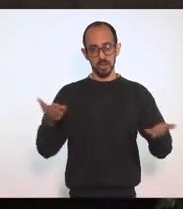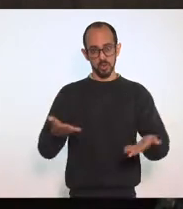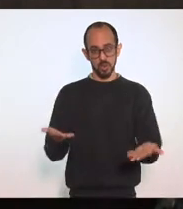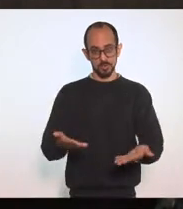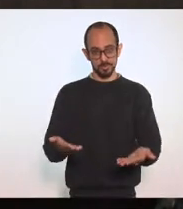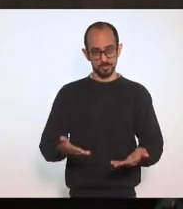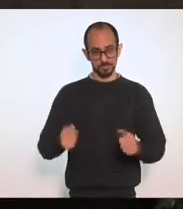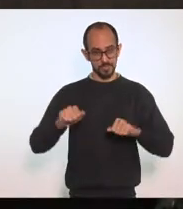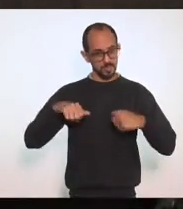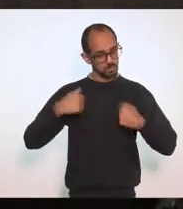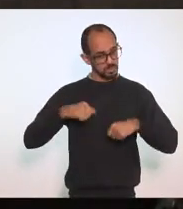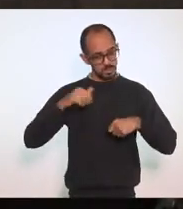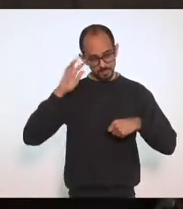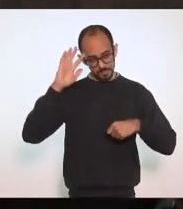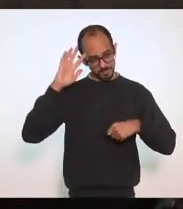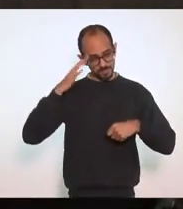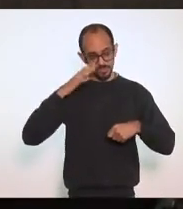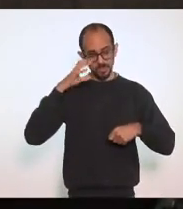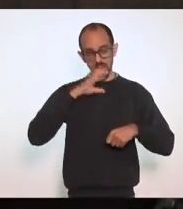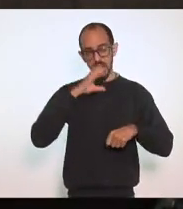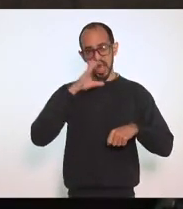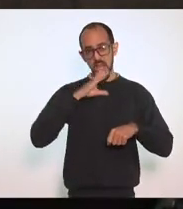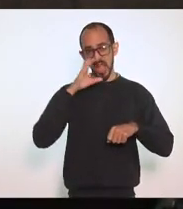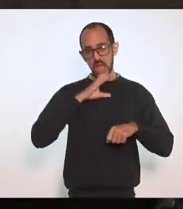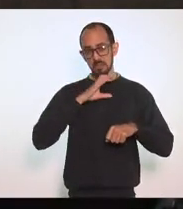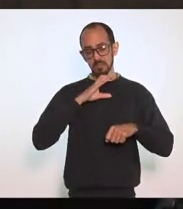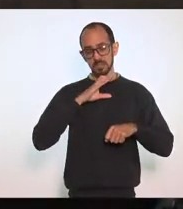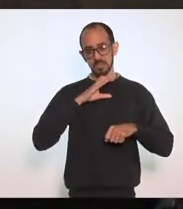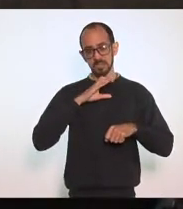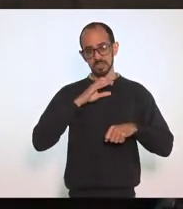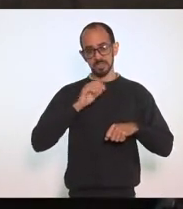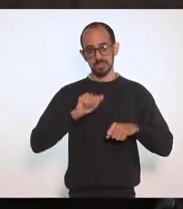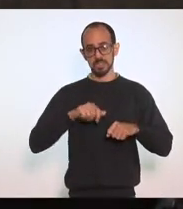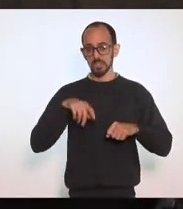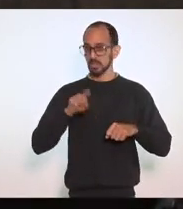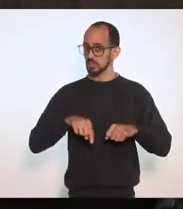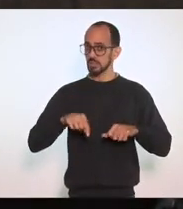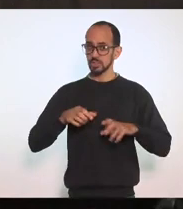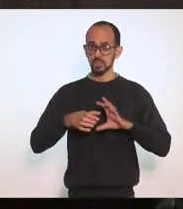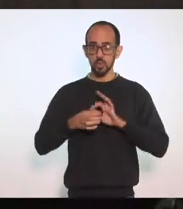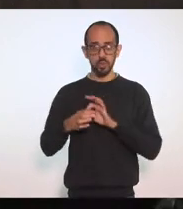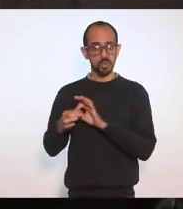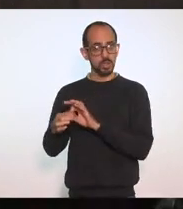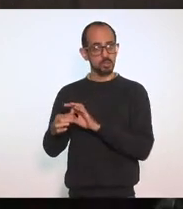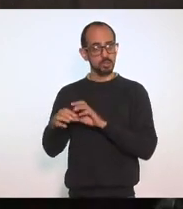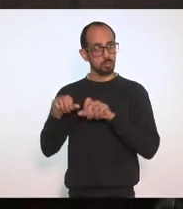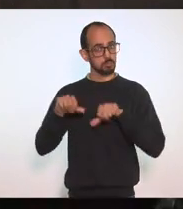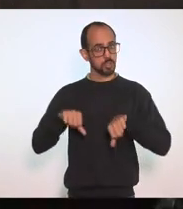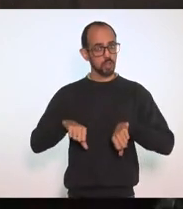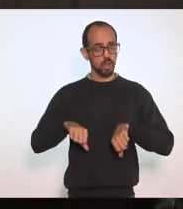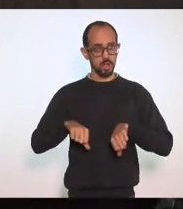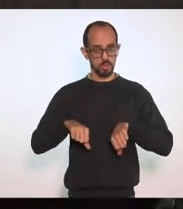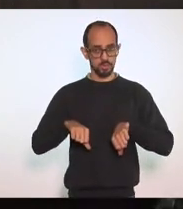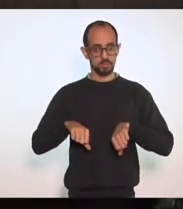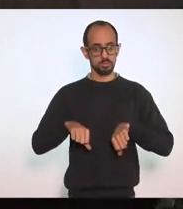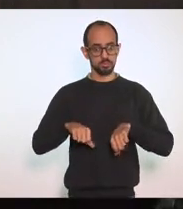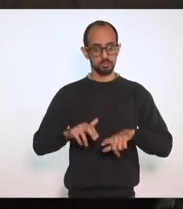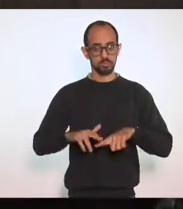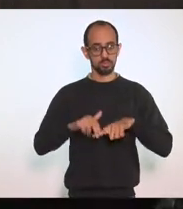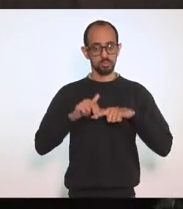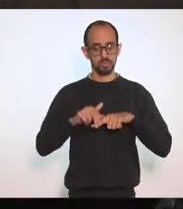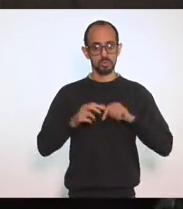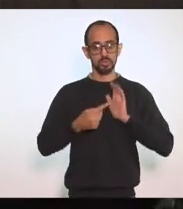tomada De decisões Graves E rápidas E urgentes Esse quadro Se agravou Por isso